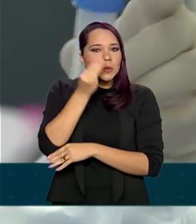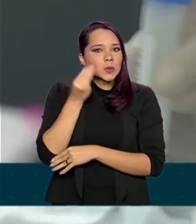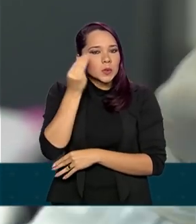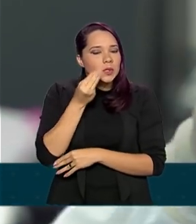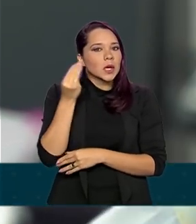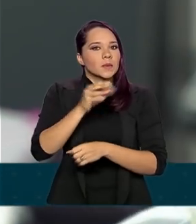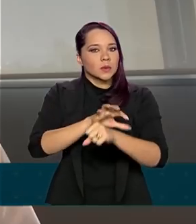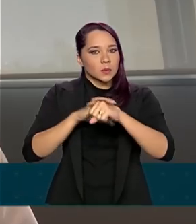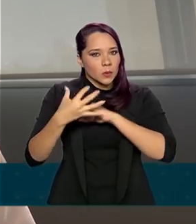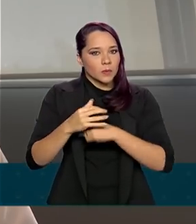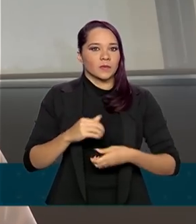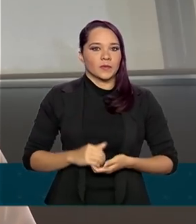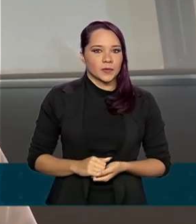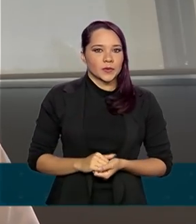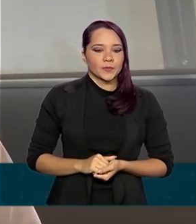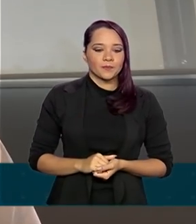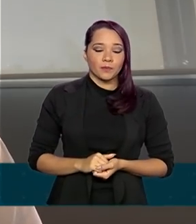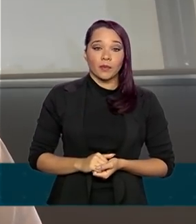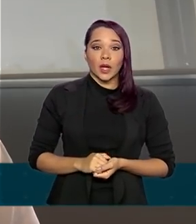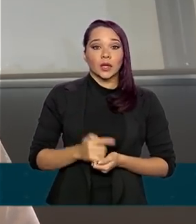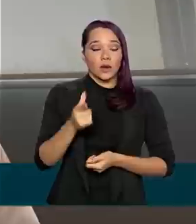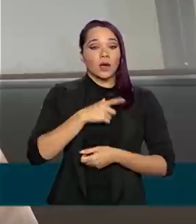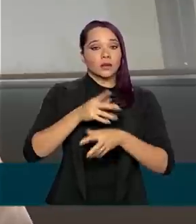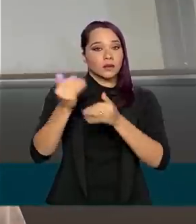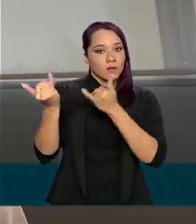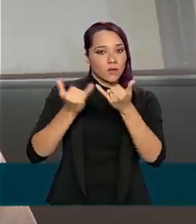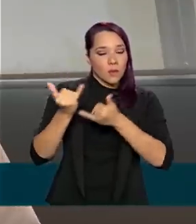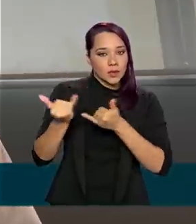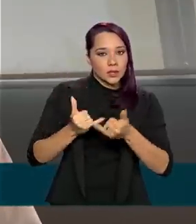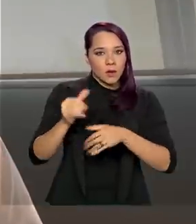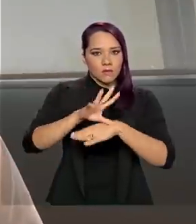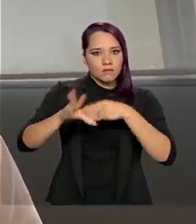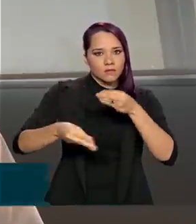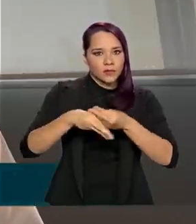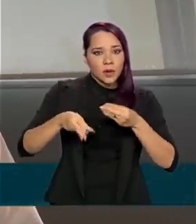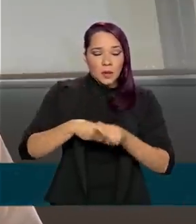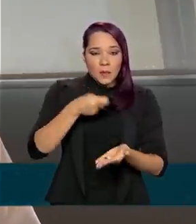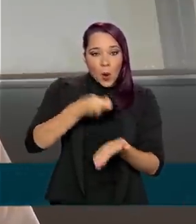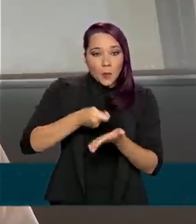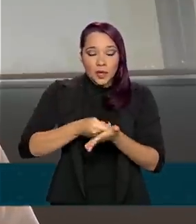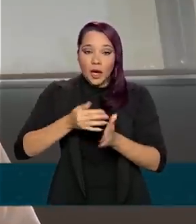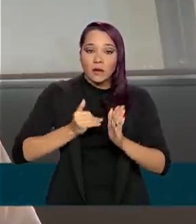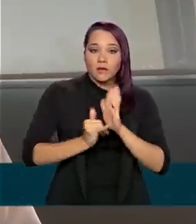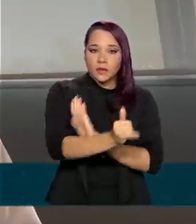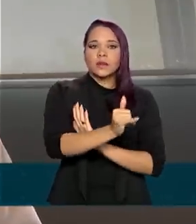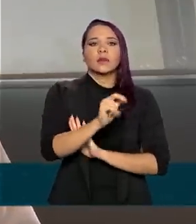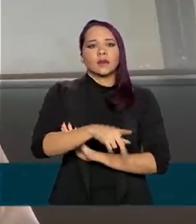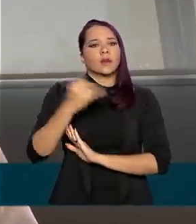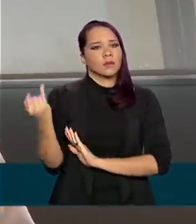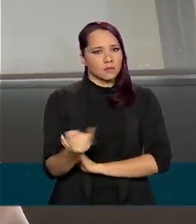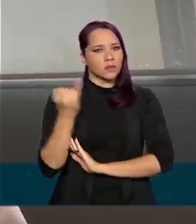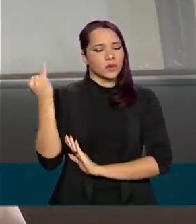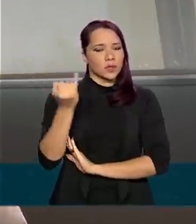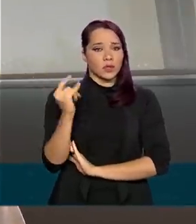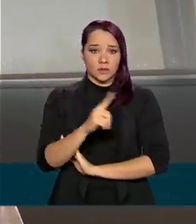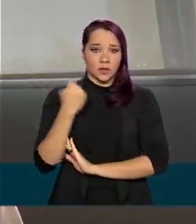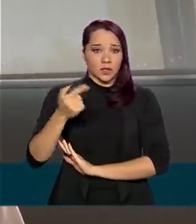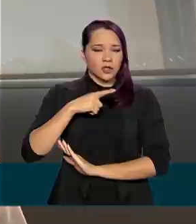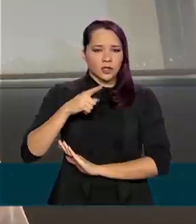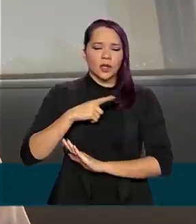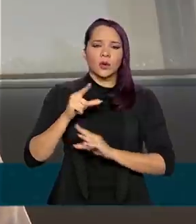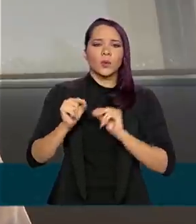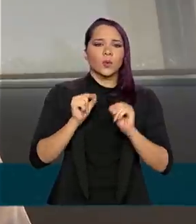Covid-19. Integrar informação para notificação compulsória é de fundamental importância para que nós tenhamos uma